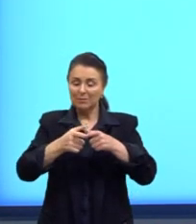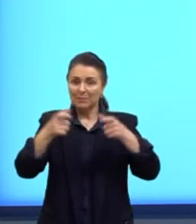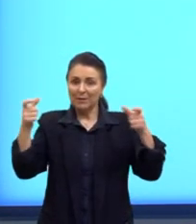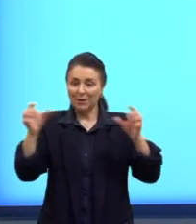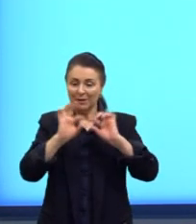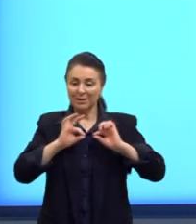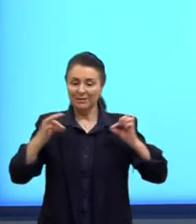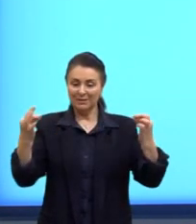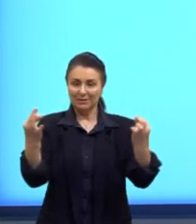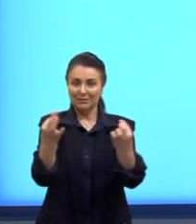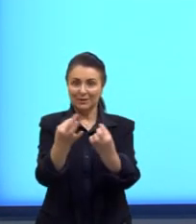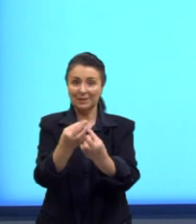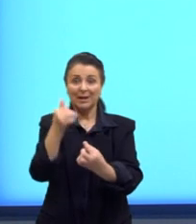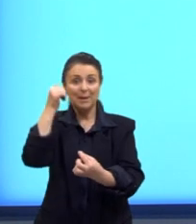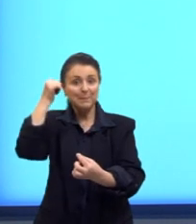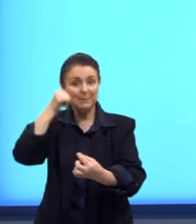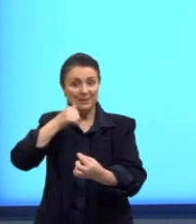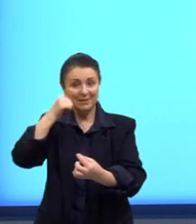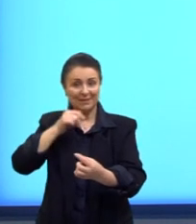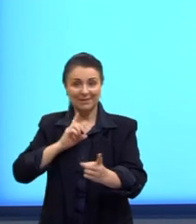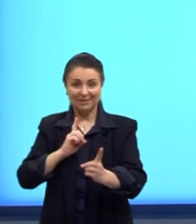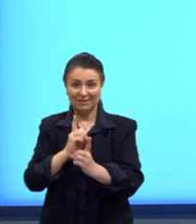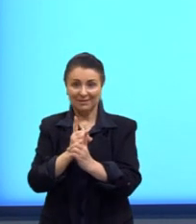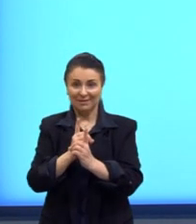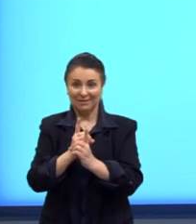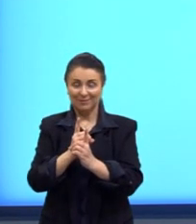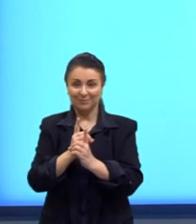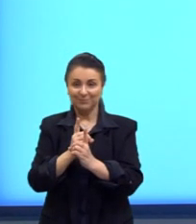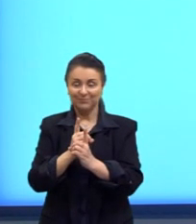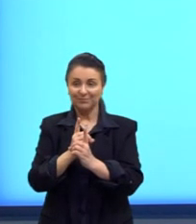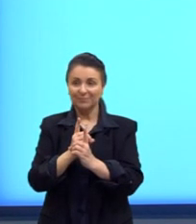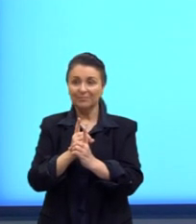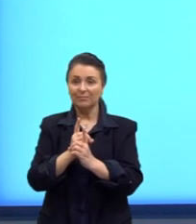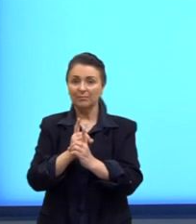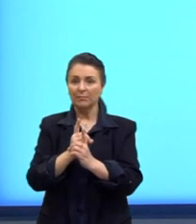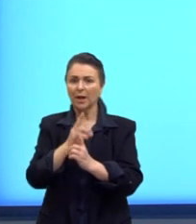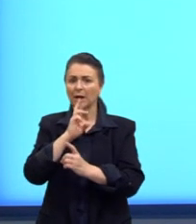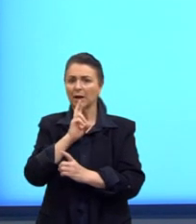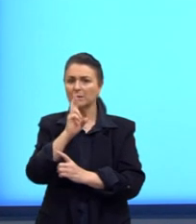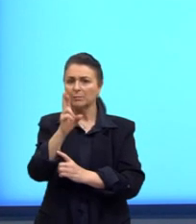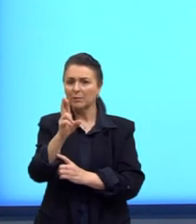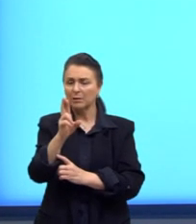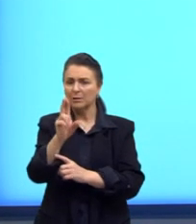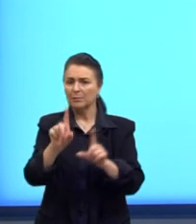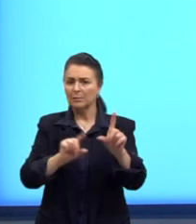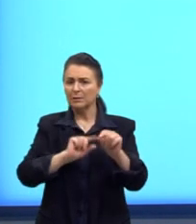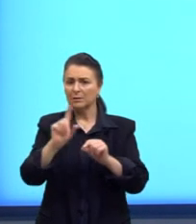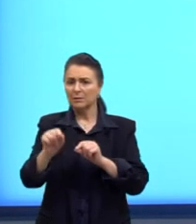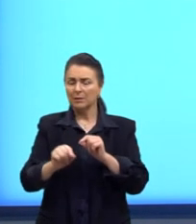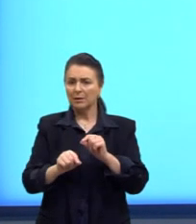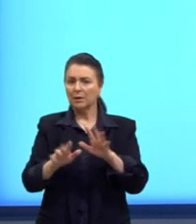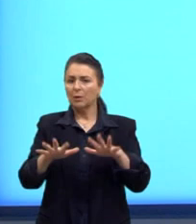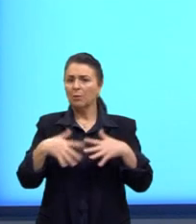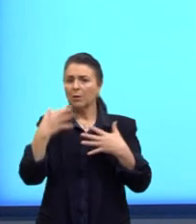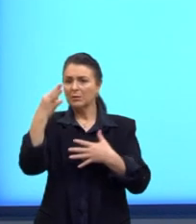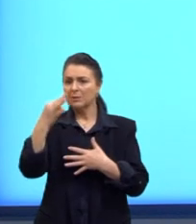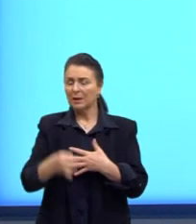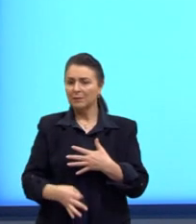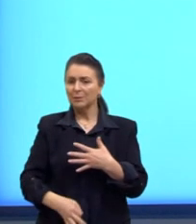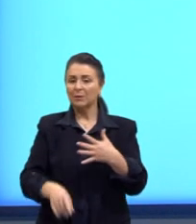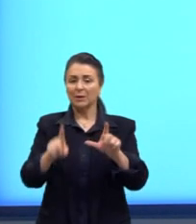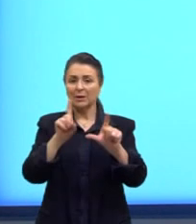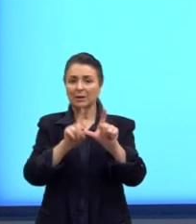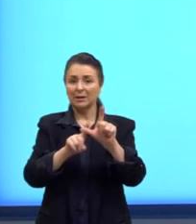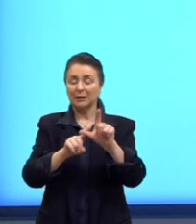circunferência encontrada pela Mafalda. Lá nas nossas alternativas, então, a nossa alternativa correta é a